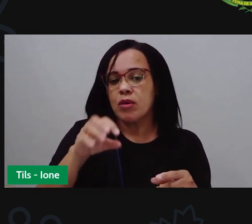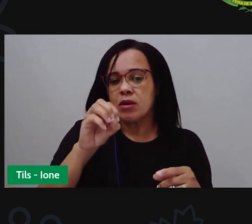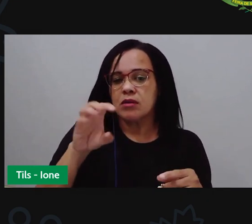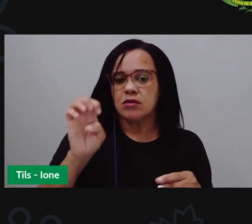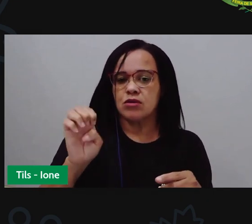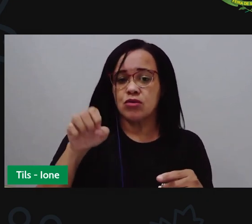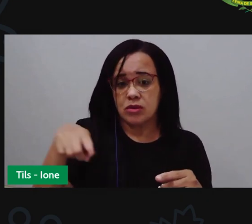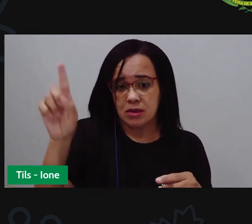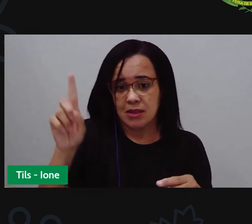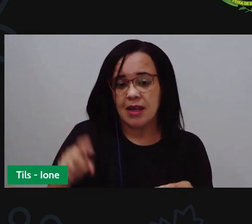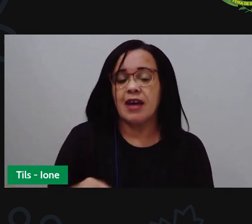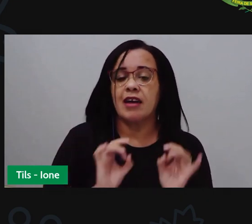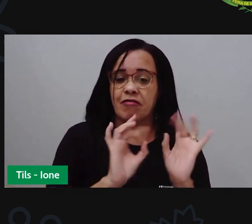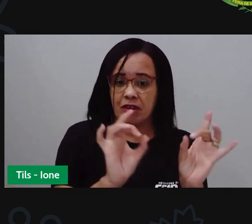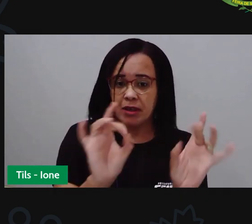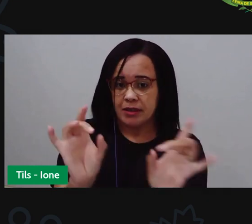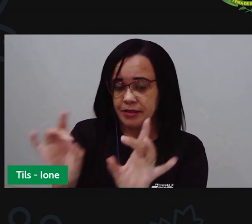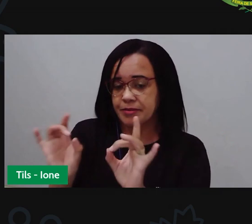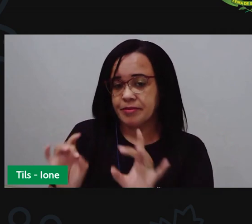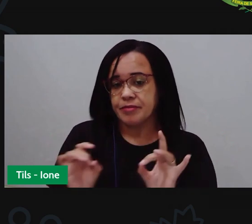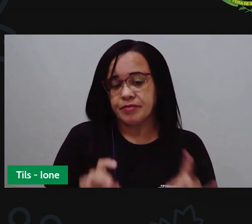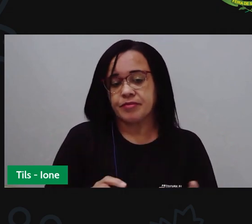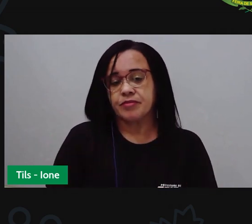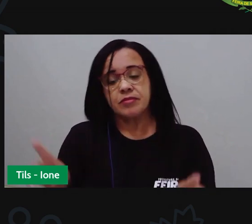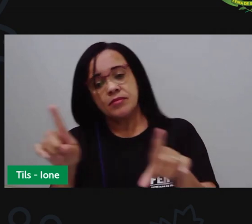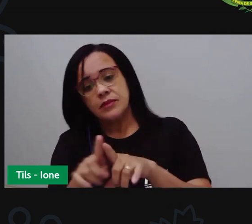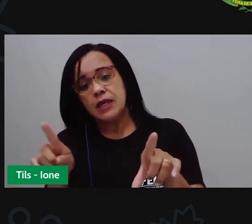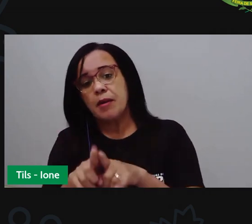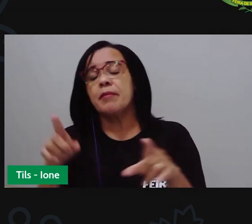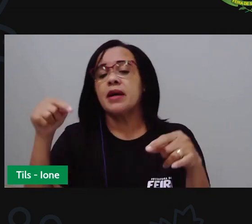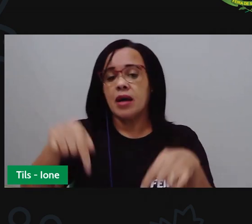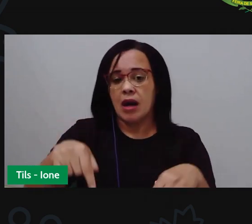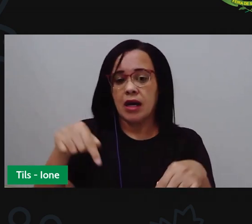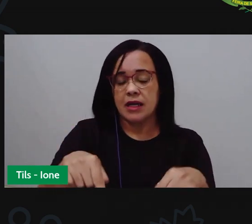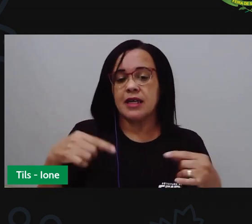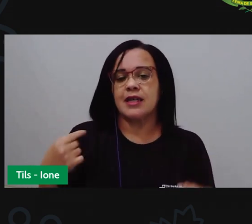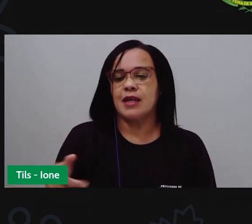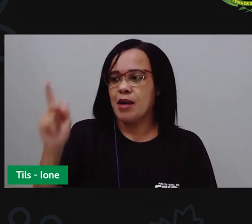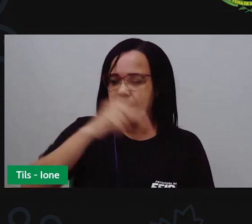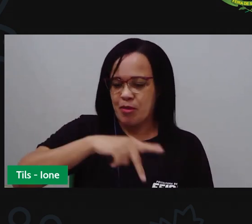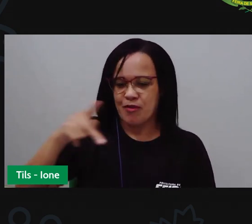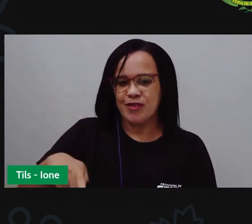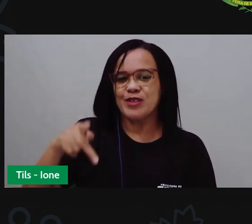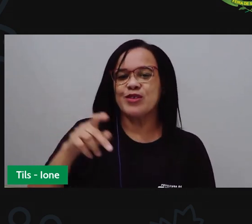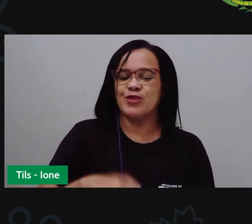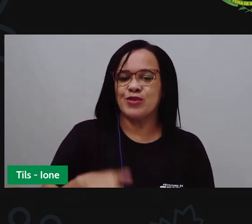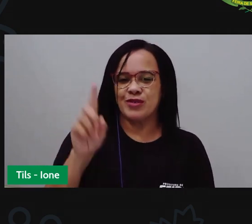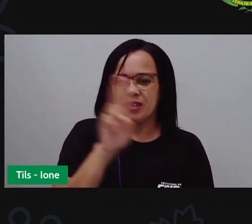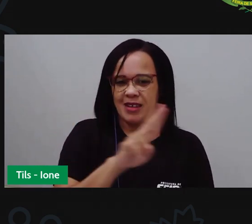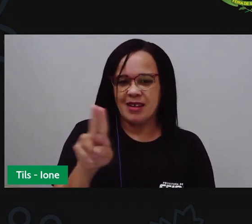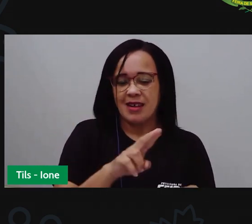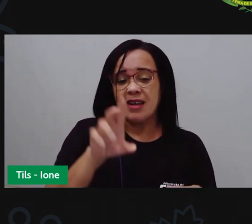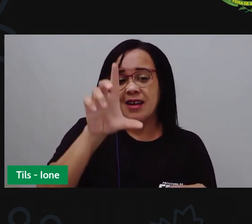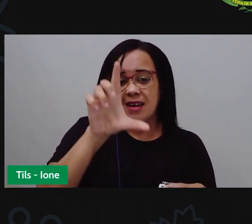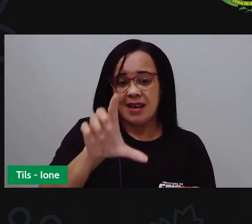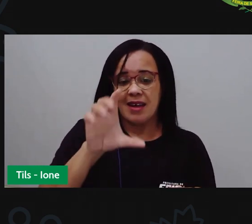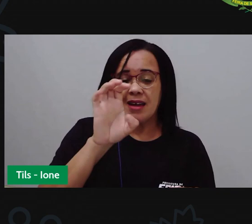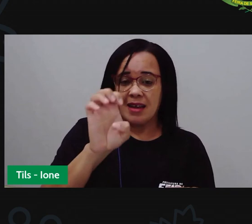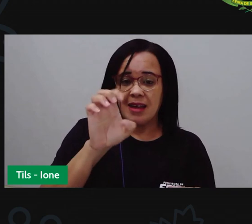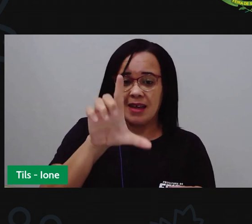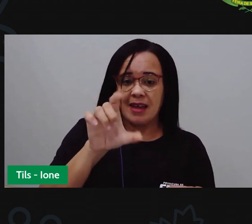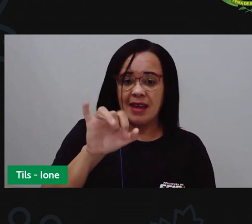na praça. Vimos o relato agora da Hélida, que é professora aqui no município. Vimos outros